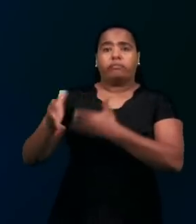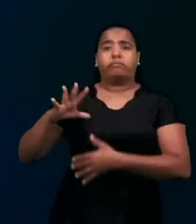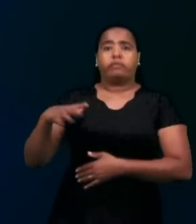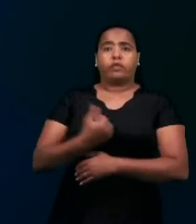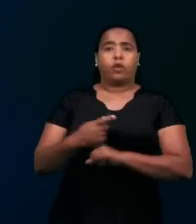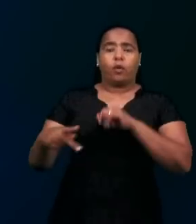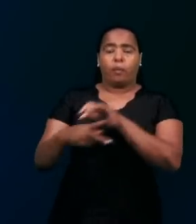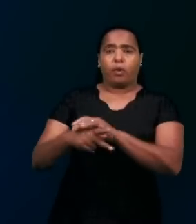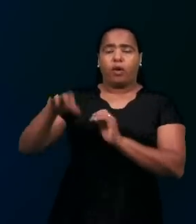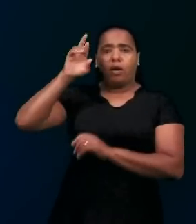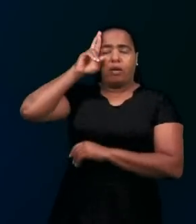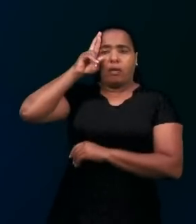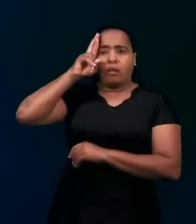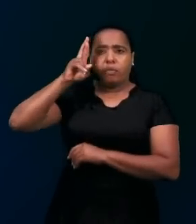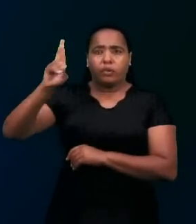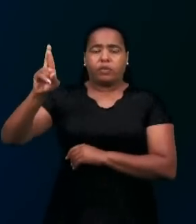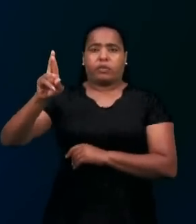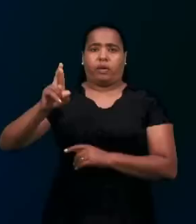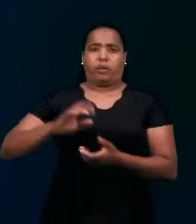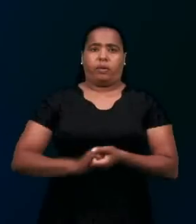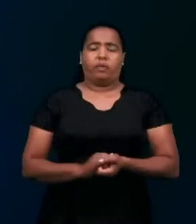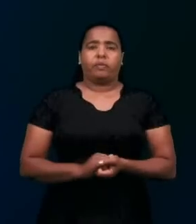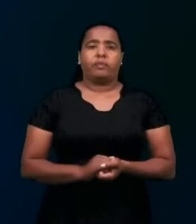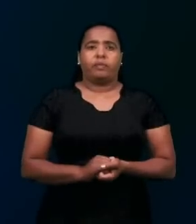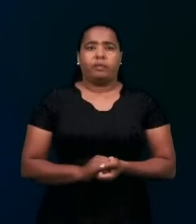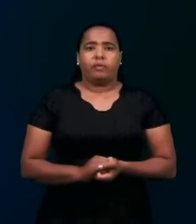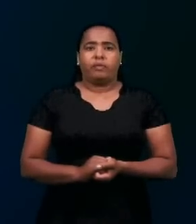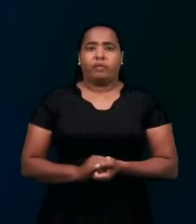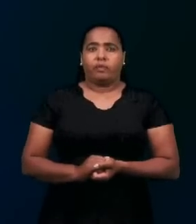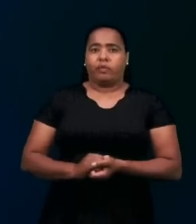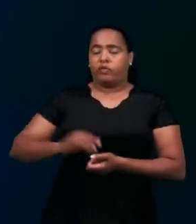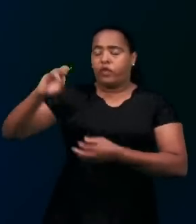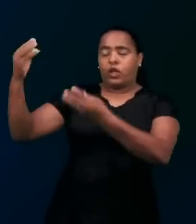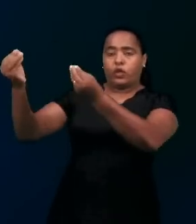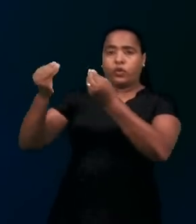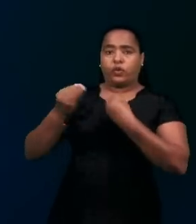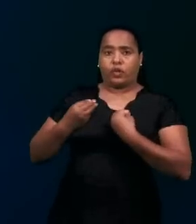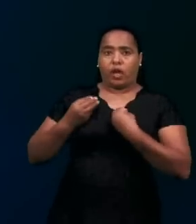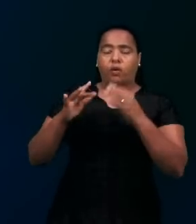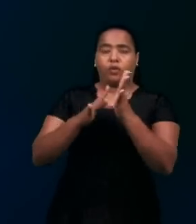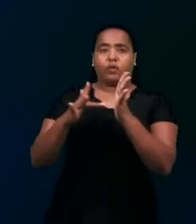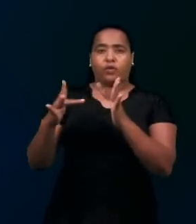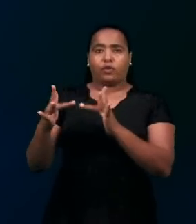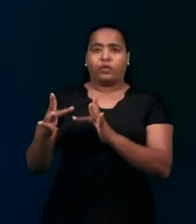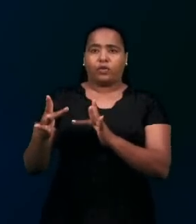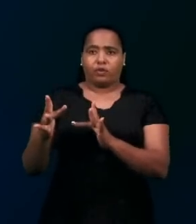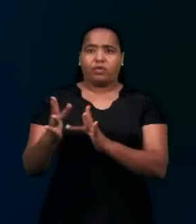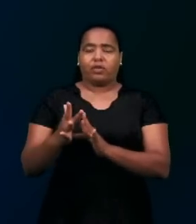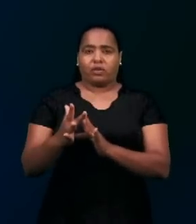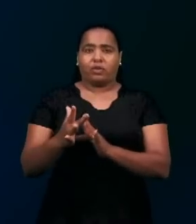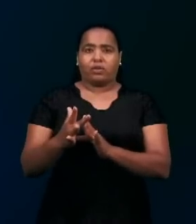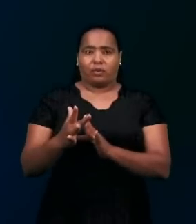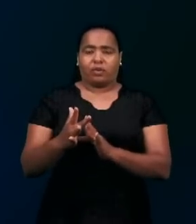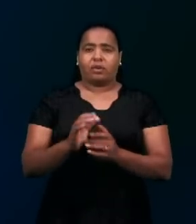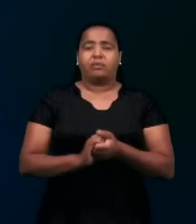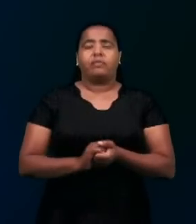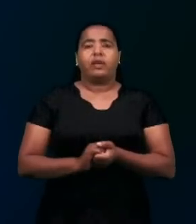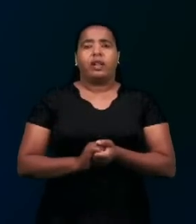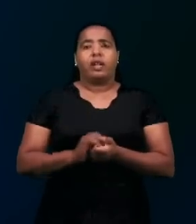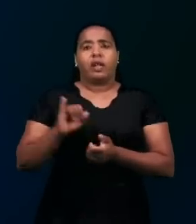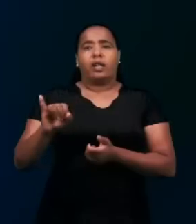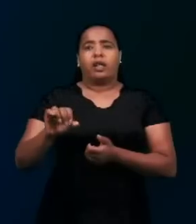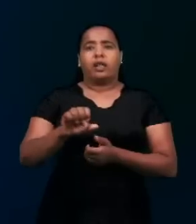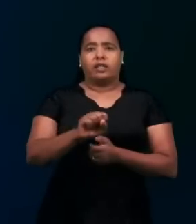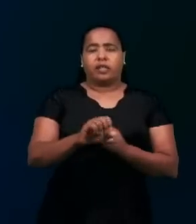ser dada ao homem por Deus Pai. E Ele nos deu Jesus, que profeticamente podemos encontrar. Isaías 42,